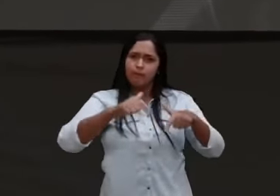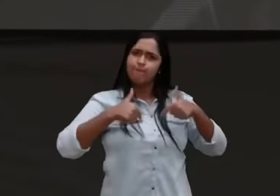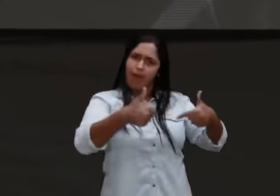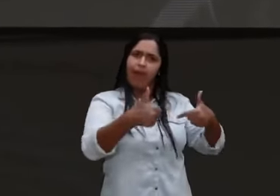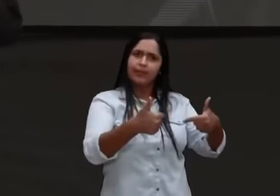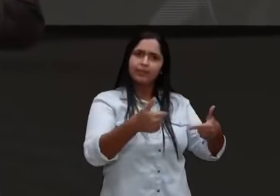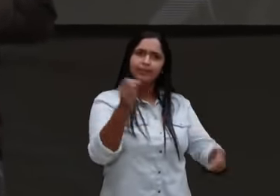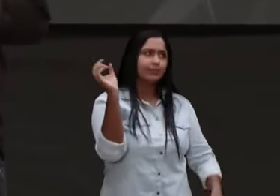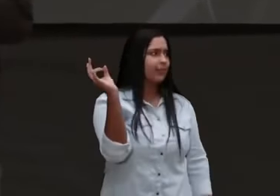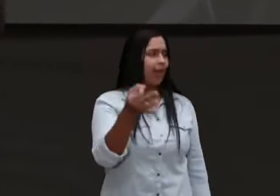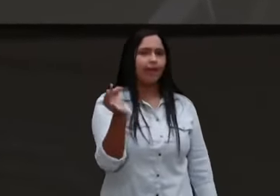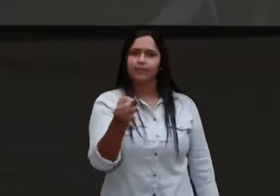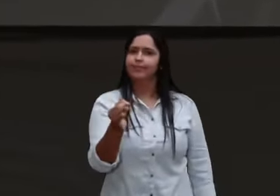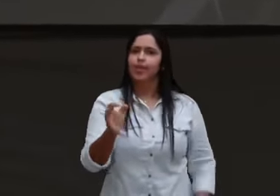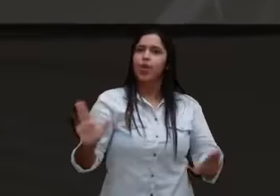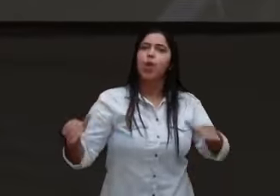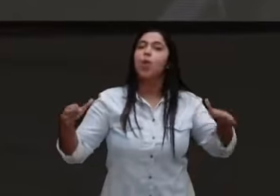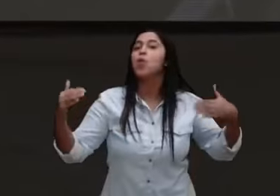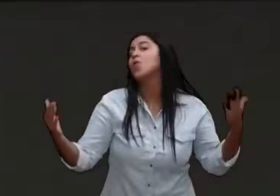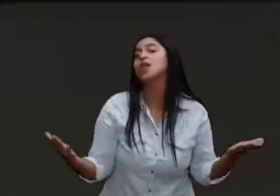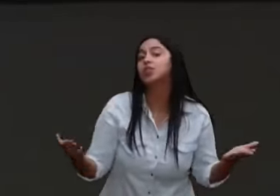Quando a gente se sente devedor de alguém,